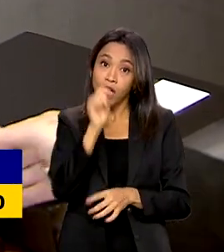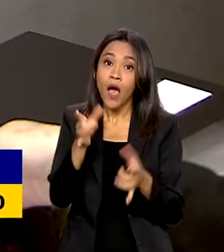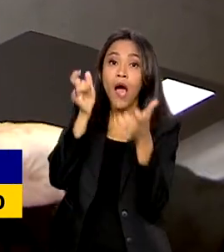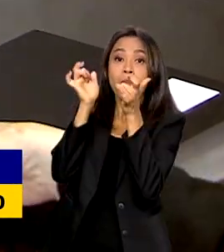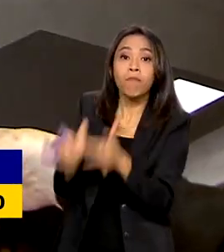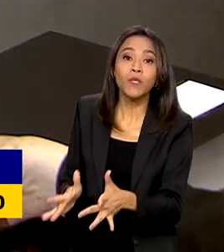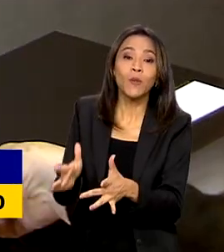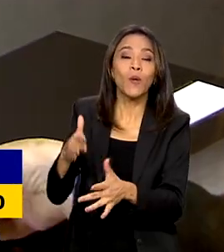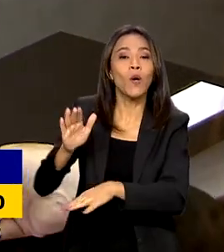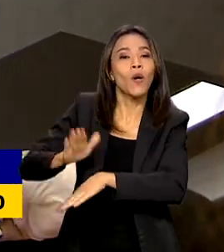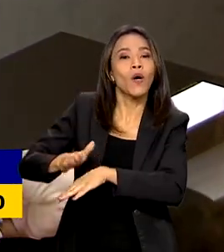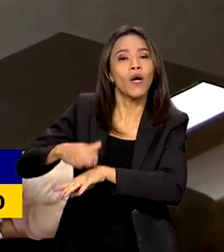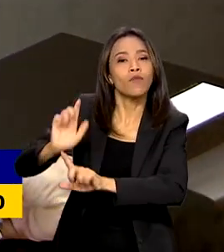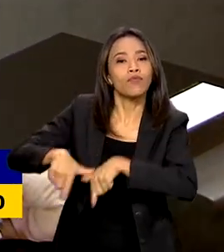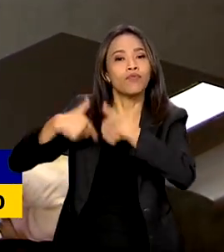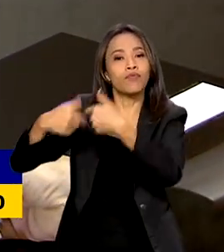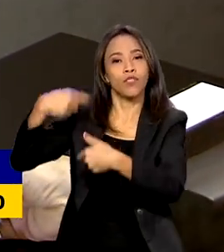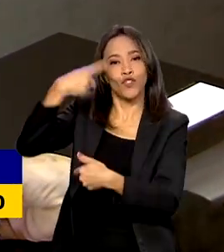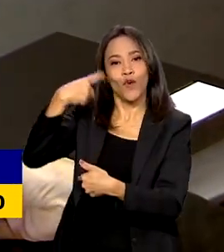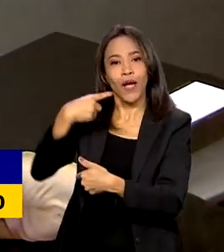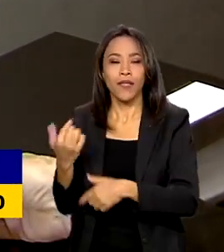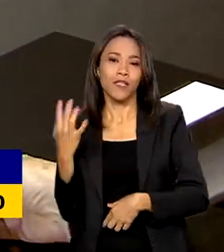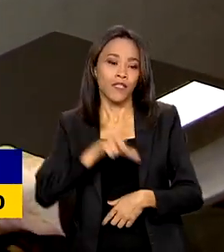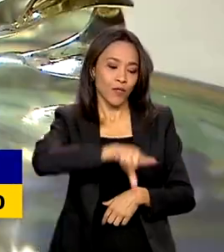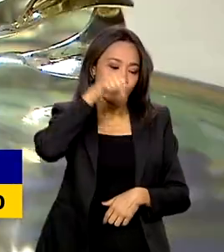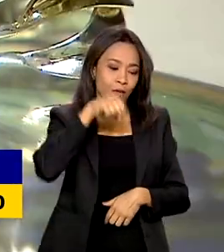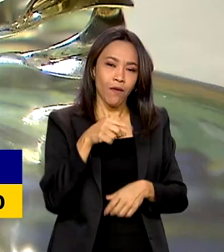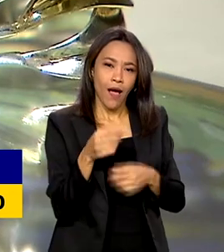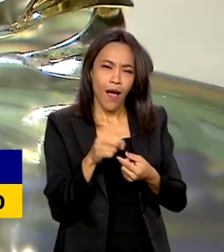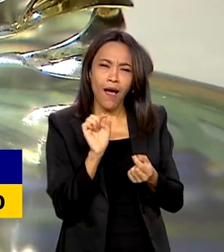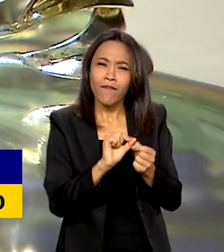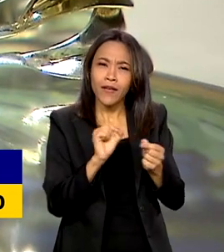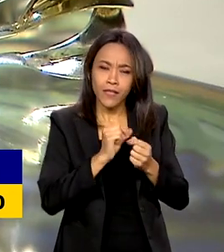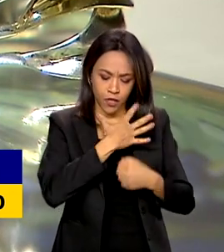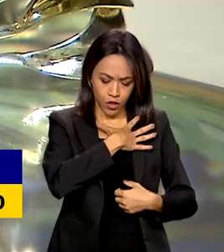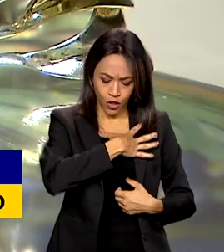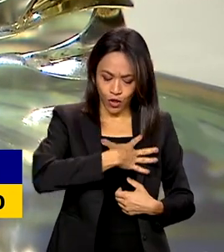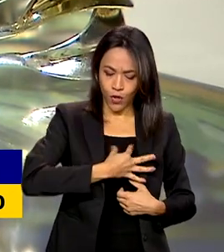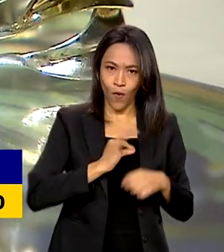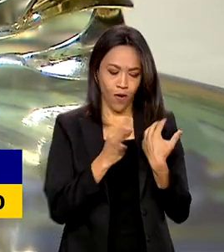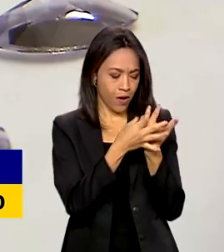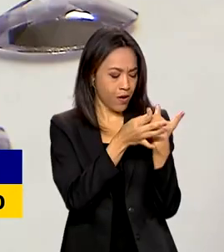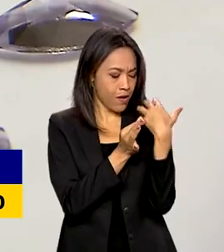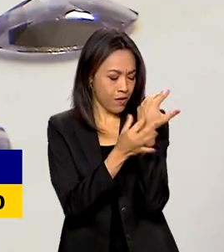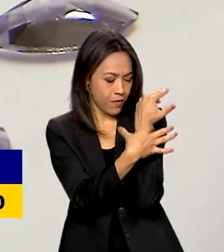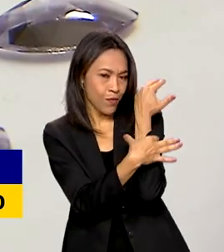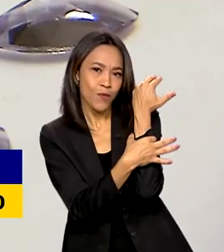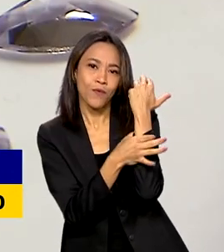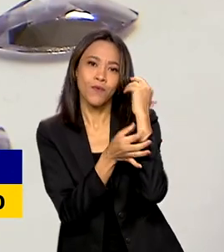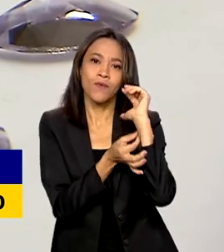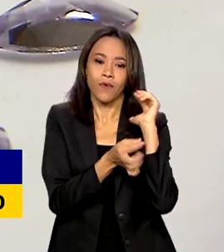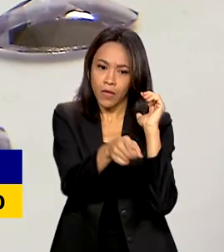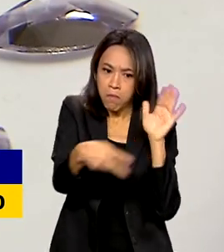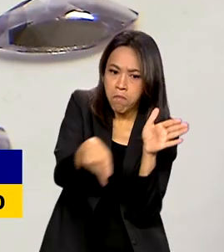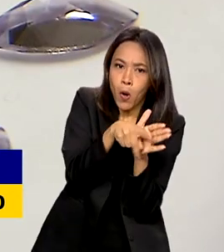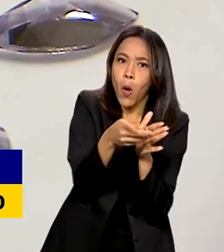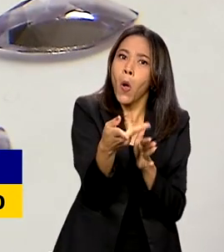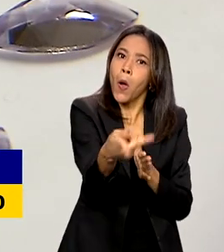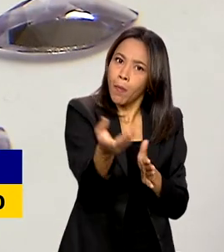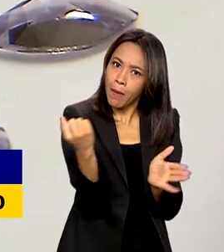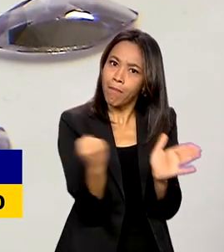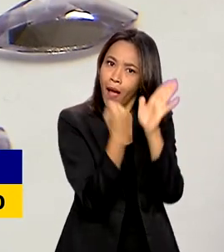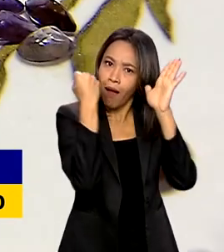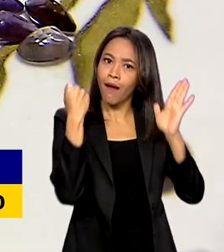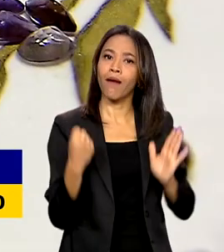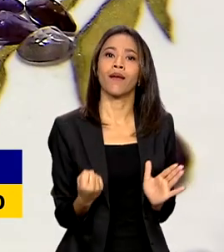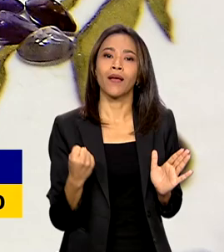realmente gosta, ser designer de joias. Hoje, ela tem a própria marca. E a conexão entre a arte e a